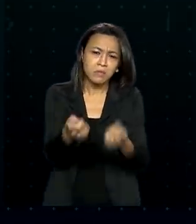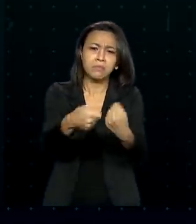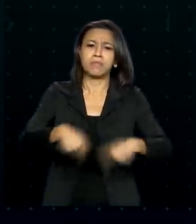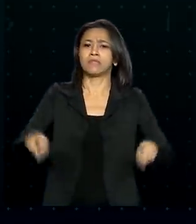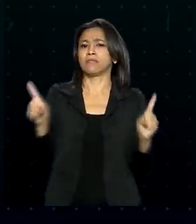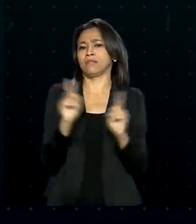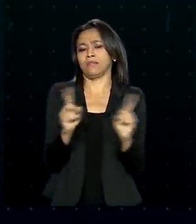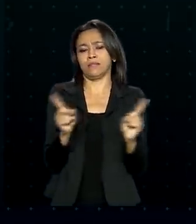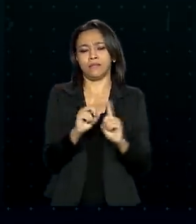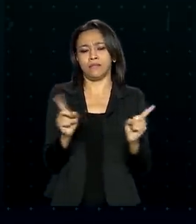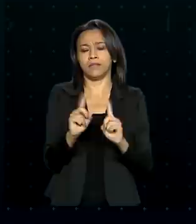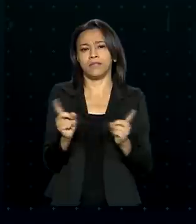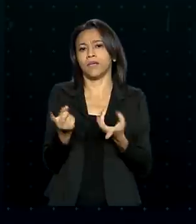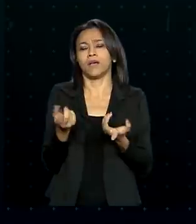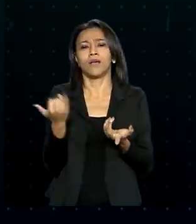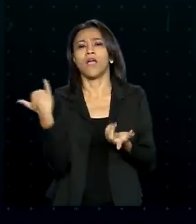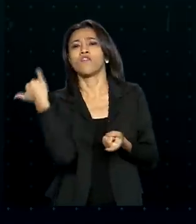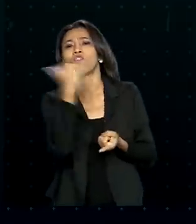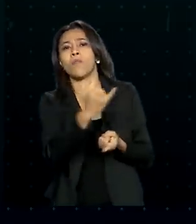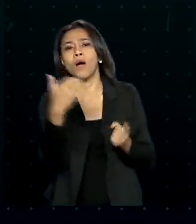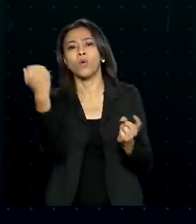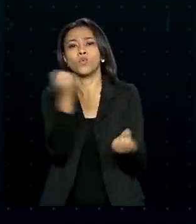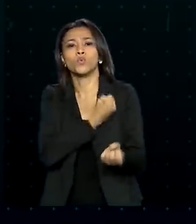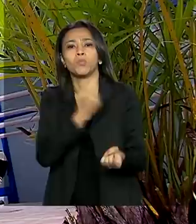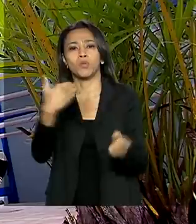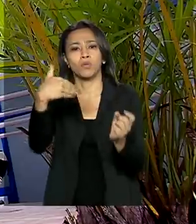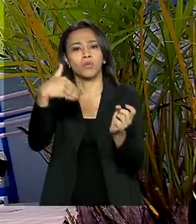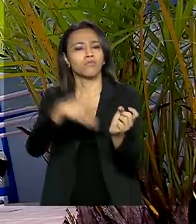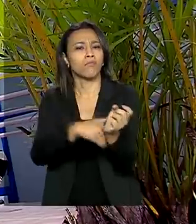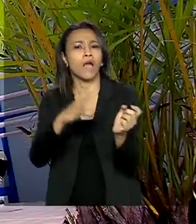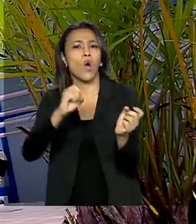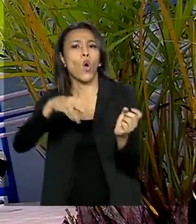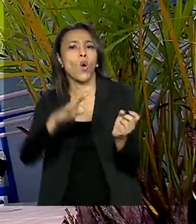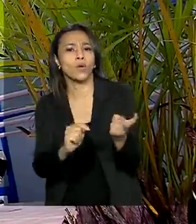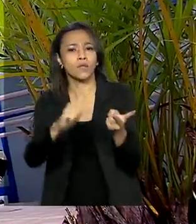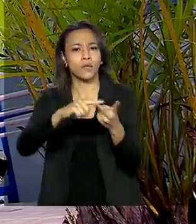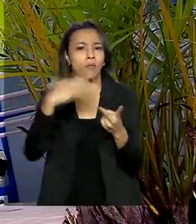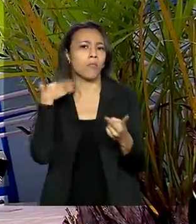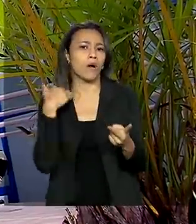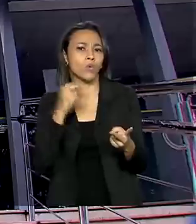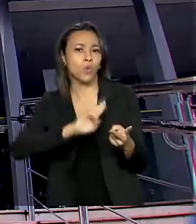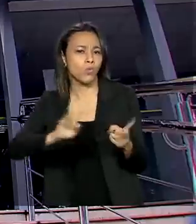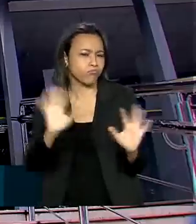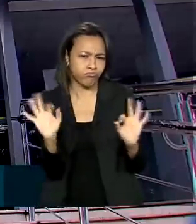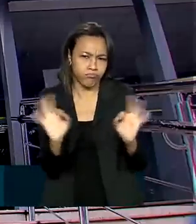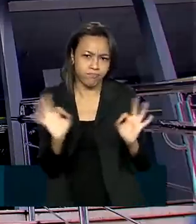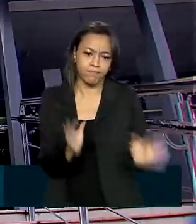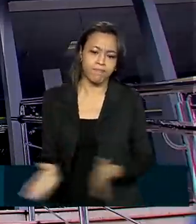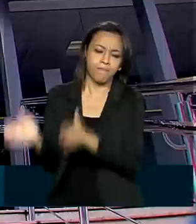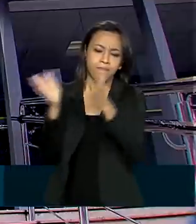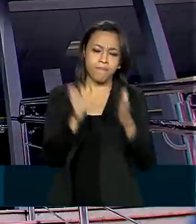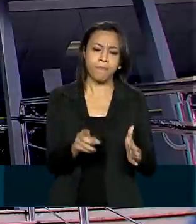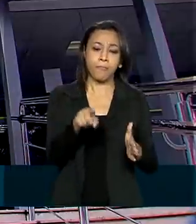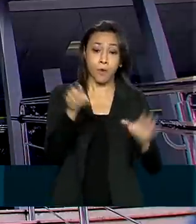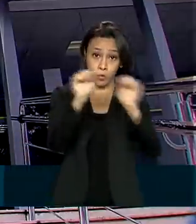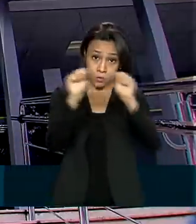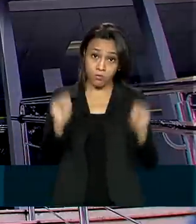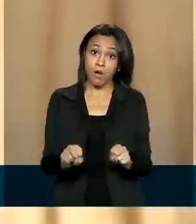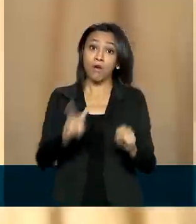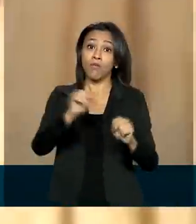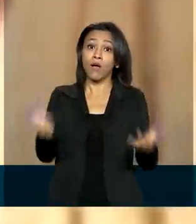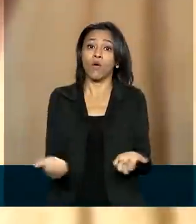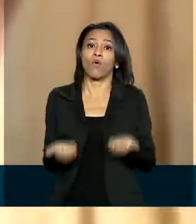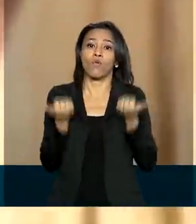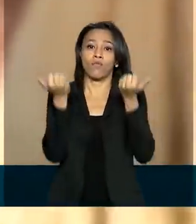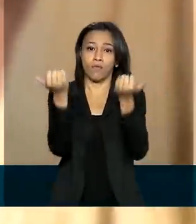necessidade de informar a conta e a agência bancária. Os bancos serão os responsáveis em disponibilizar a tecnologia do